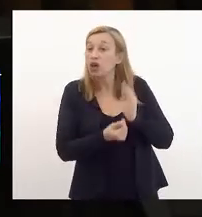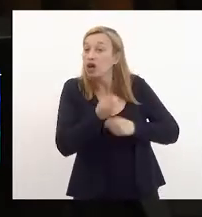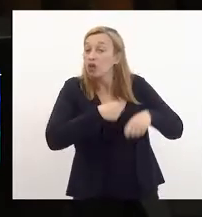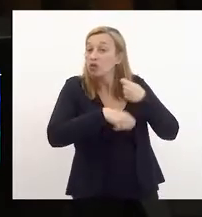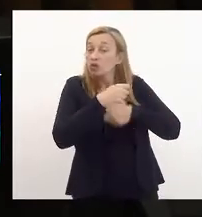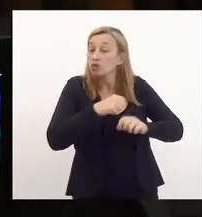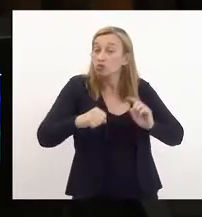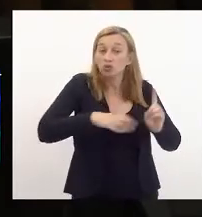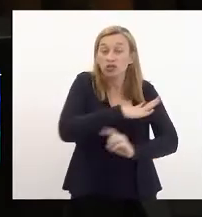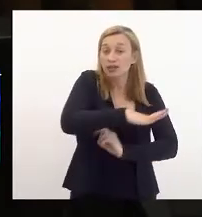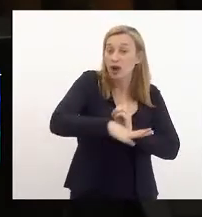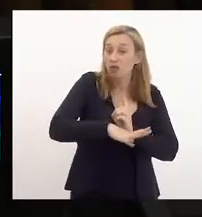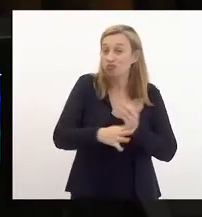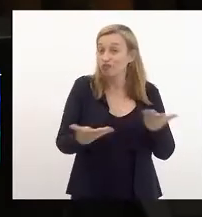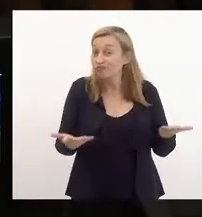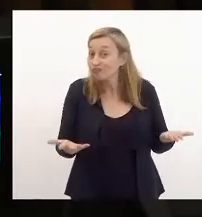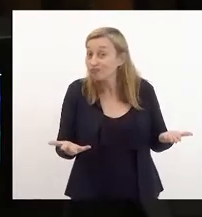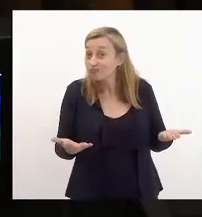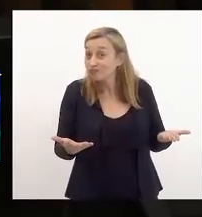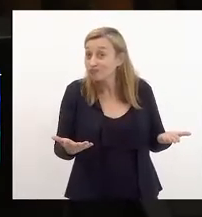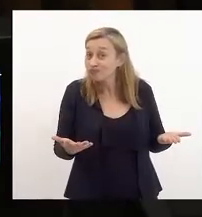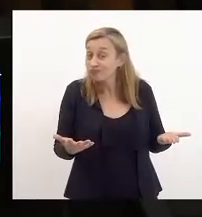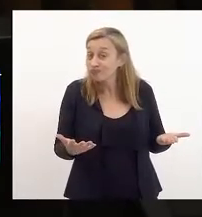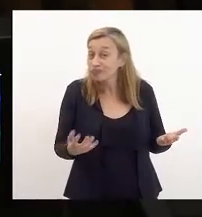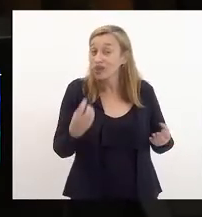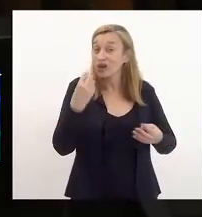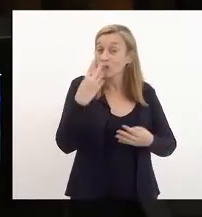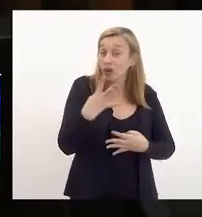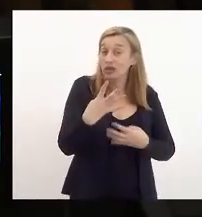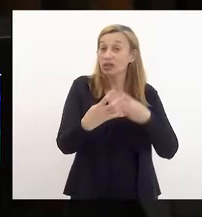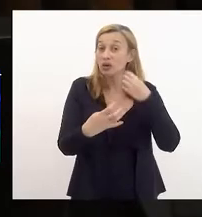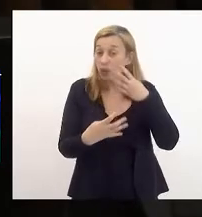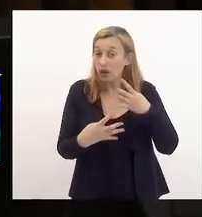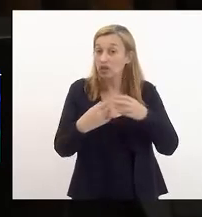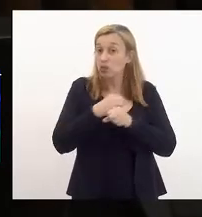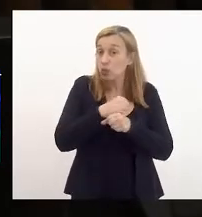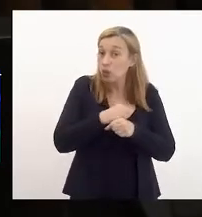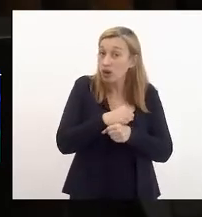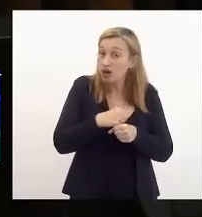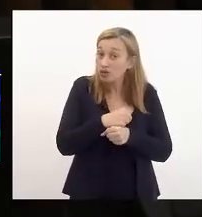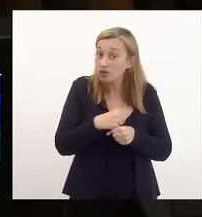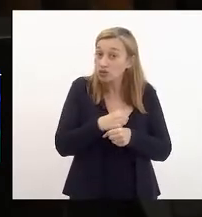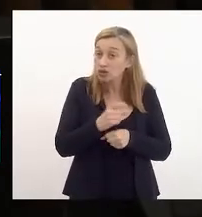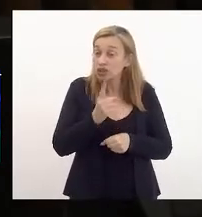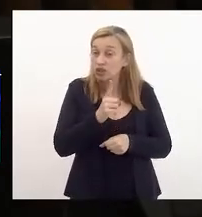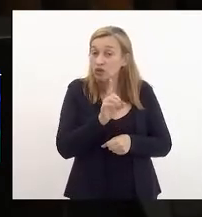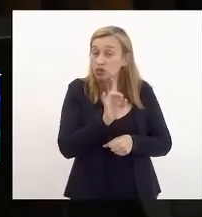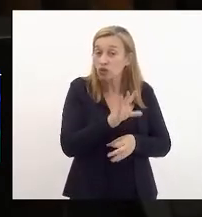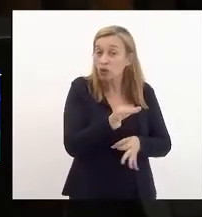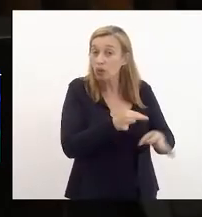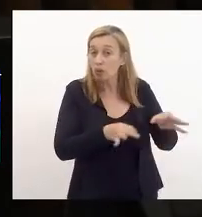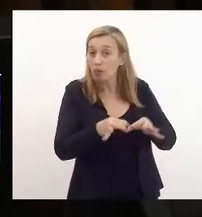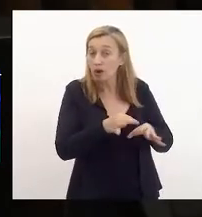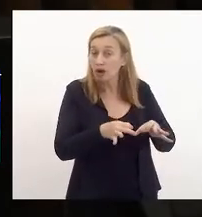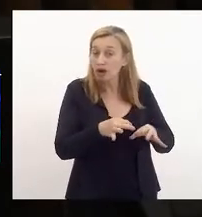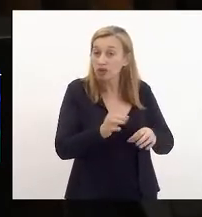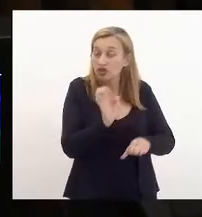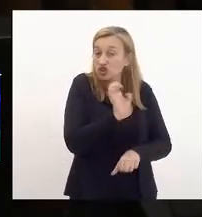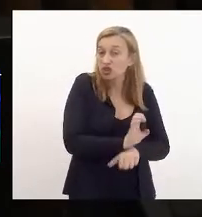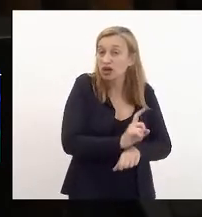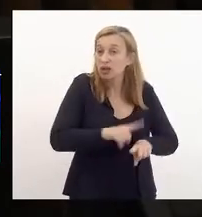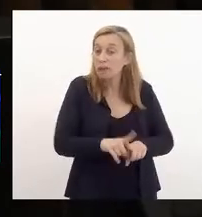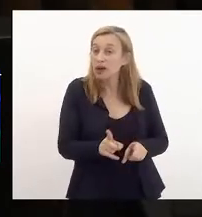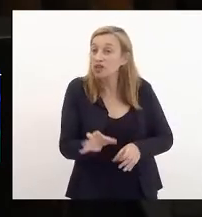e social. há quatro anos se faz não um plano de Estado, mas se